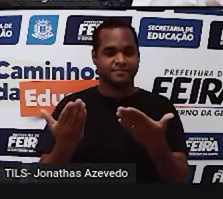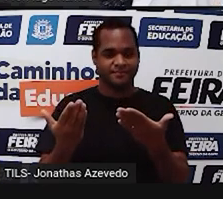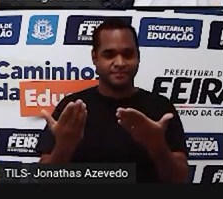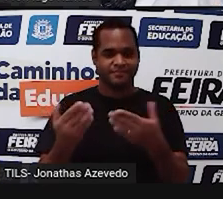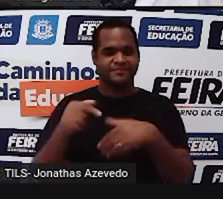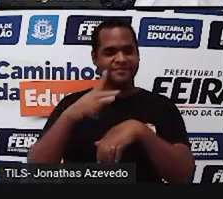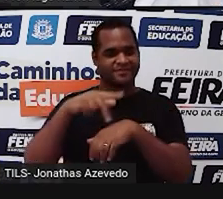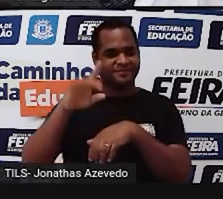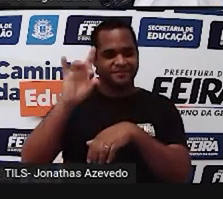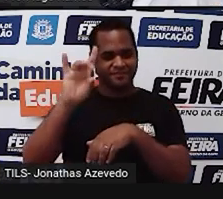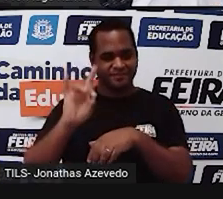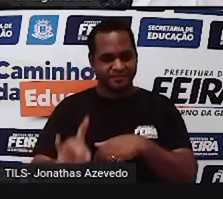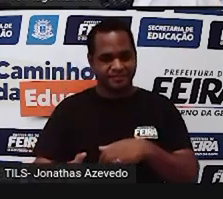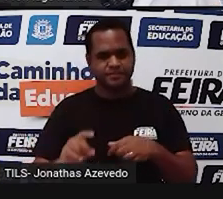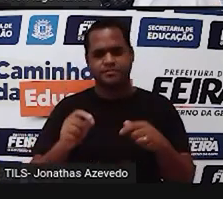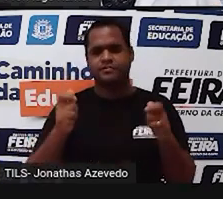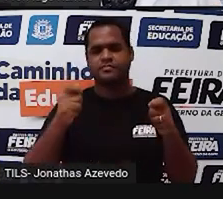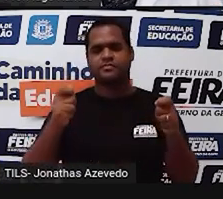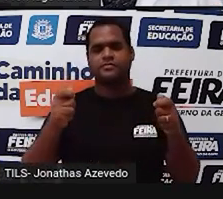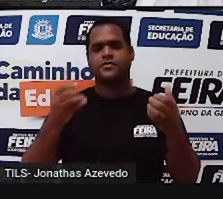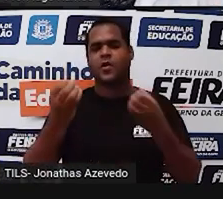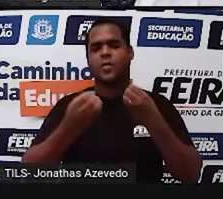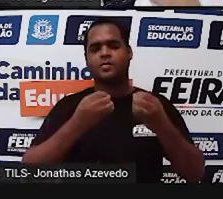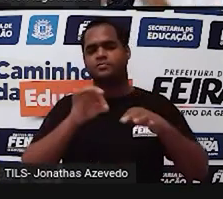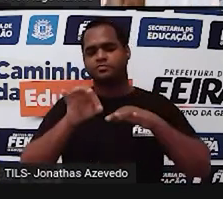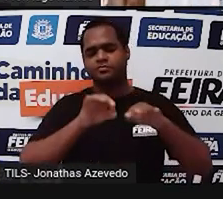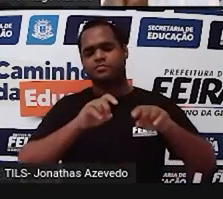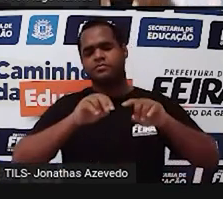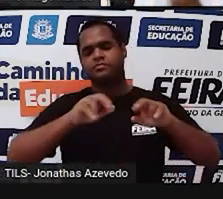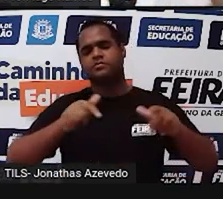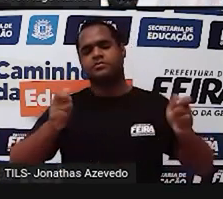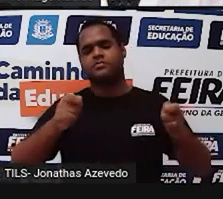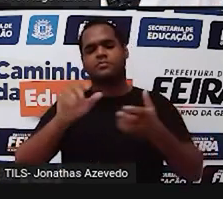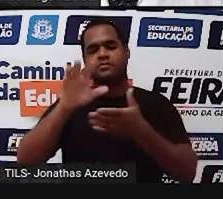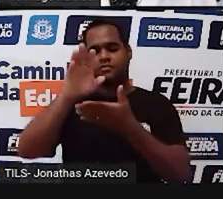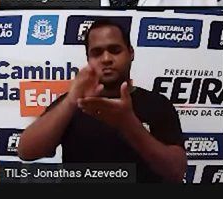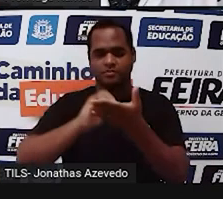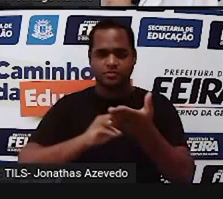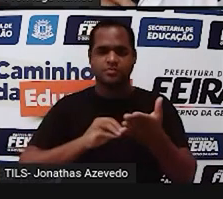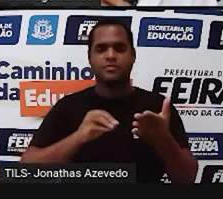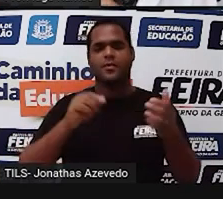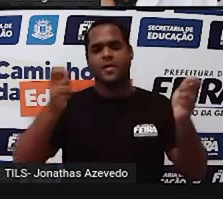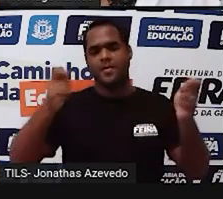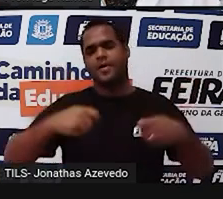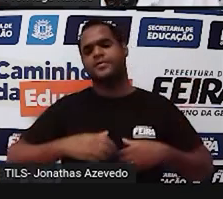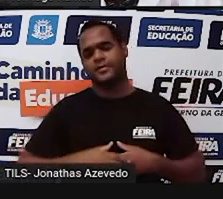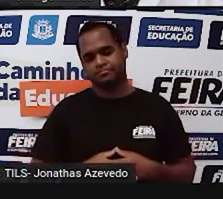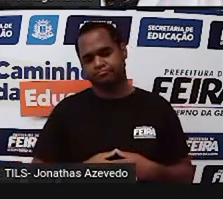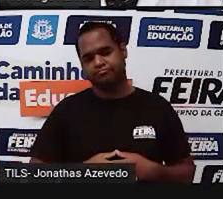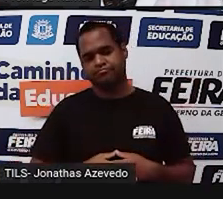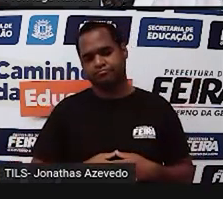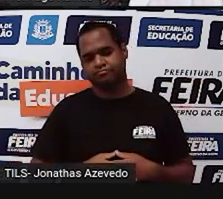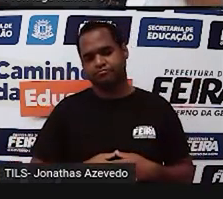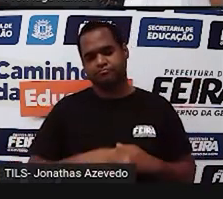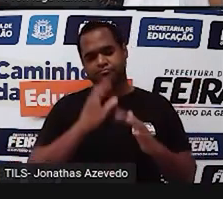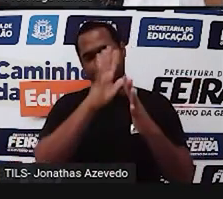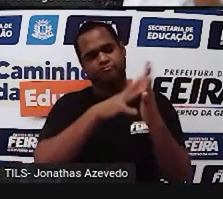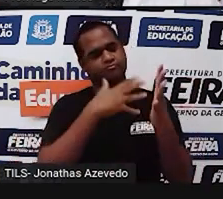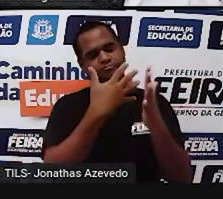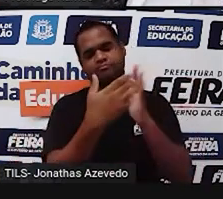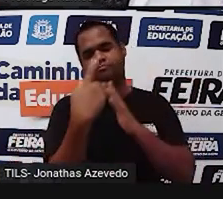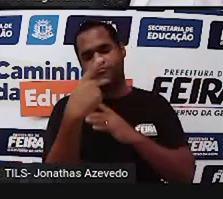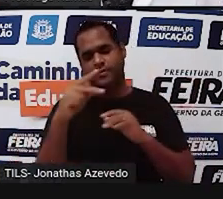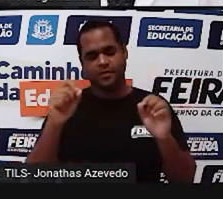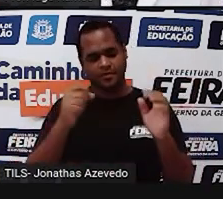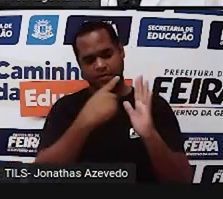Argélia. O é que você pode fazer? Você pode copiar, reproduzir essa tabela em seu caderno, colocar